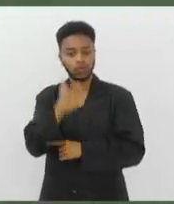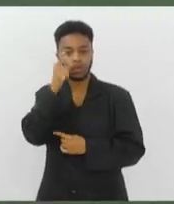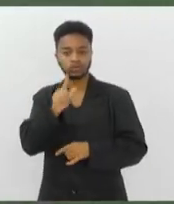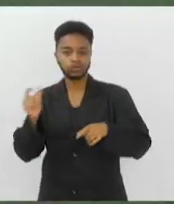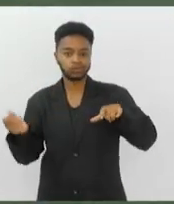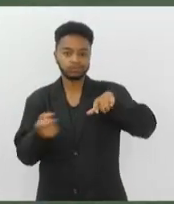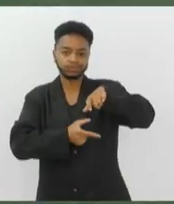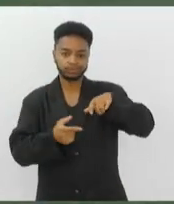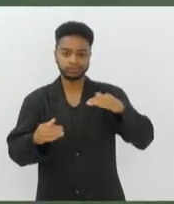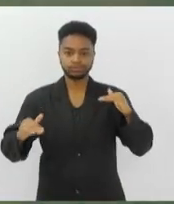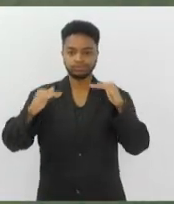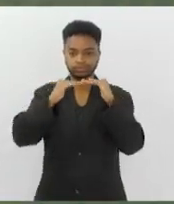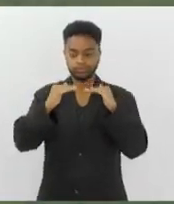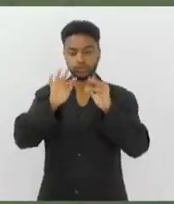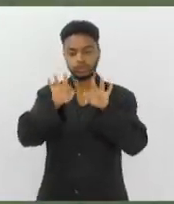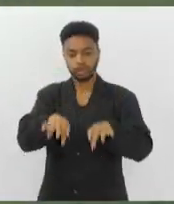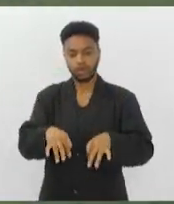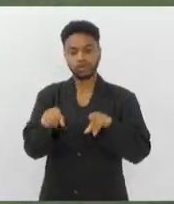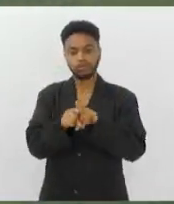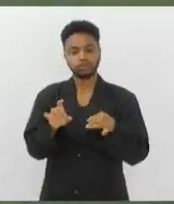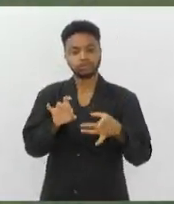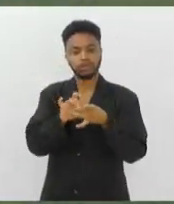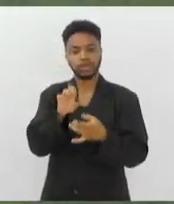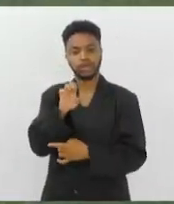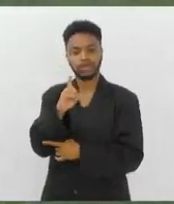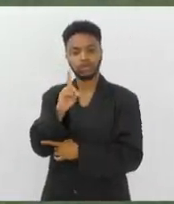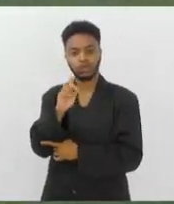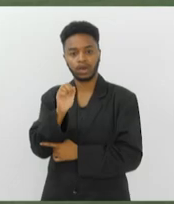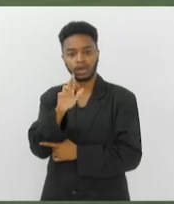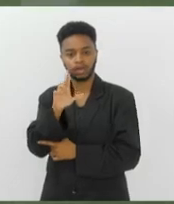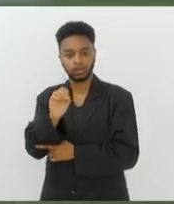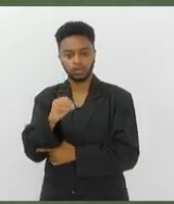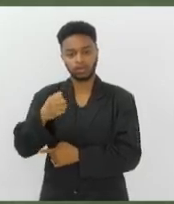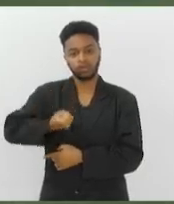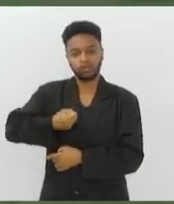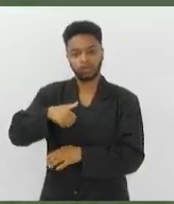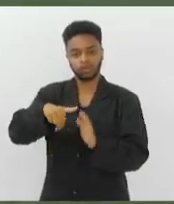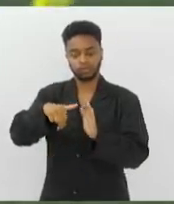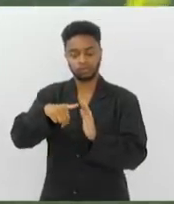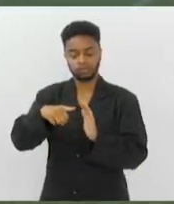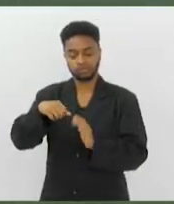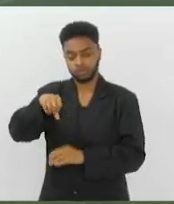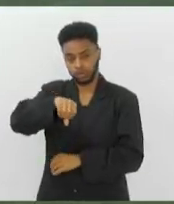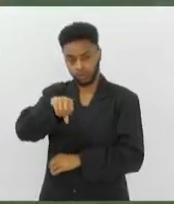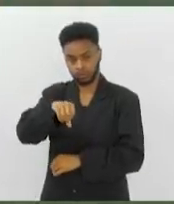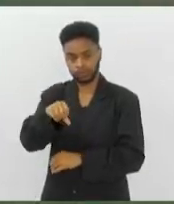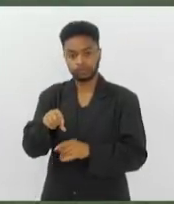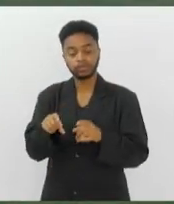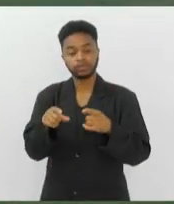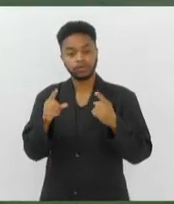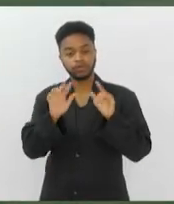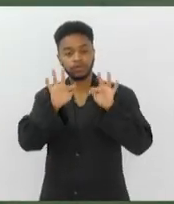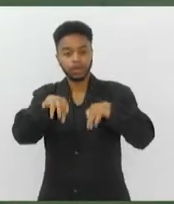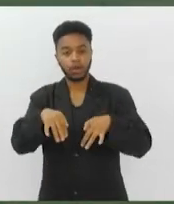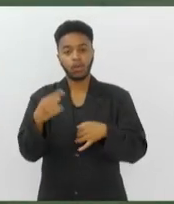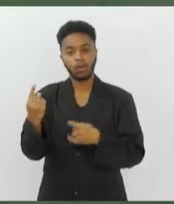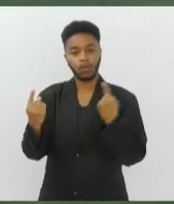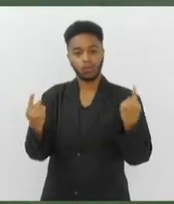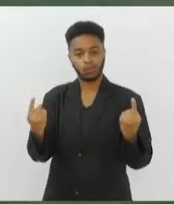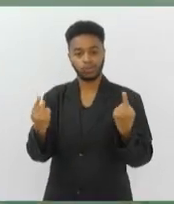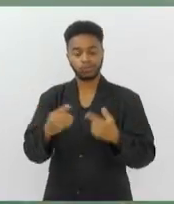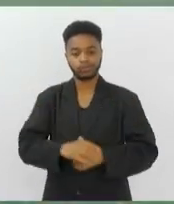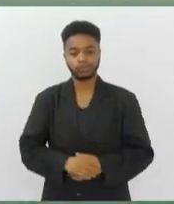gol de empate no fim da partida, com o atacante Eduardo Tanque, camisa 9 da equipe. Final de jogo, Araruama 1, Resende também 1.